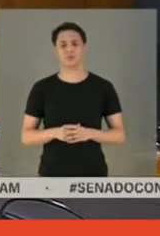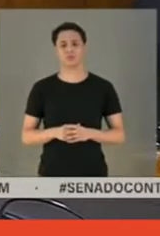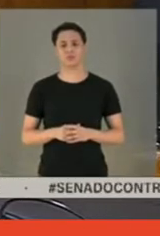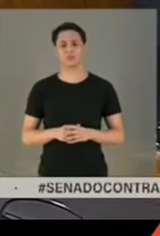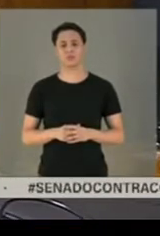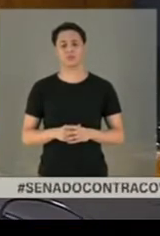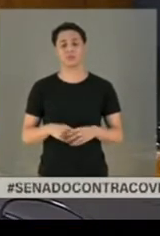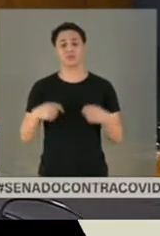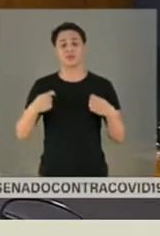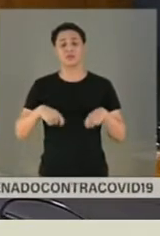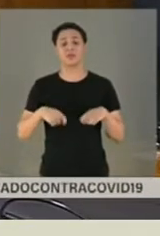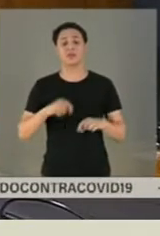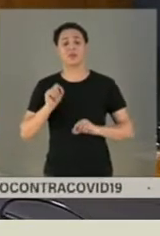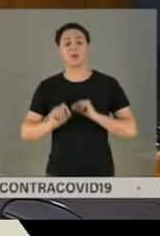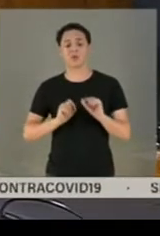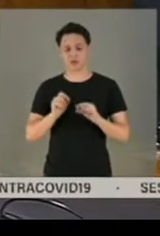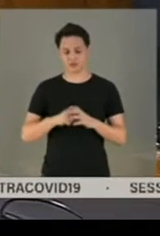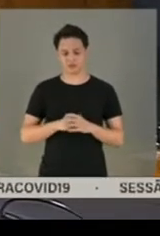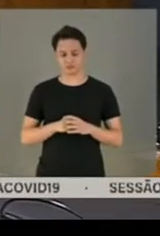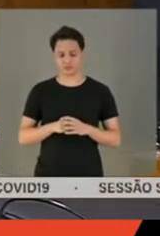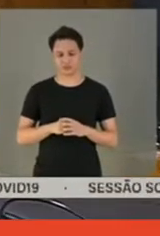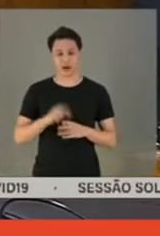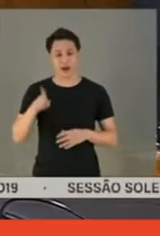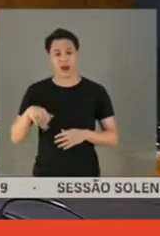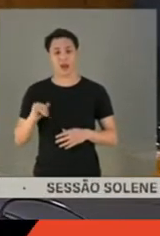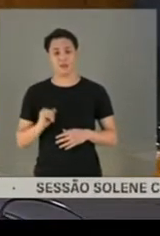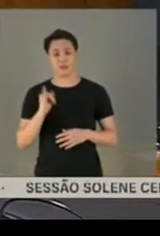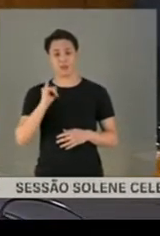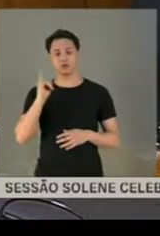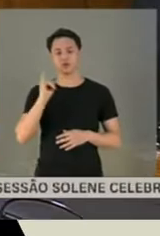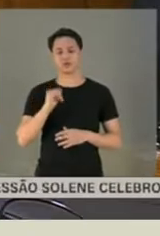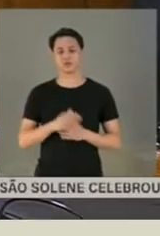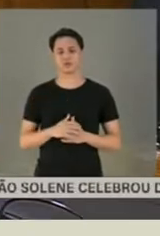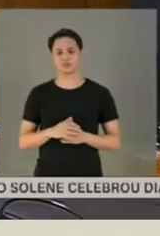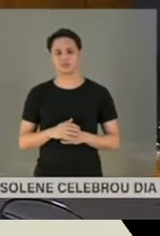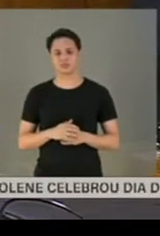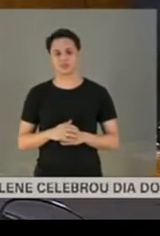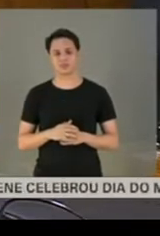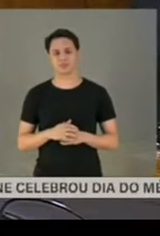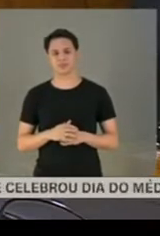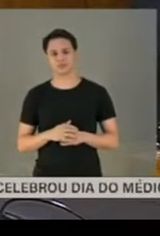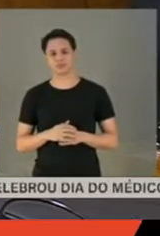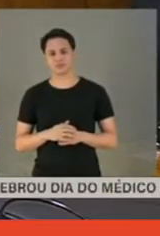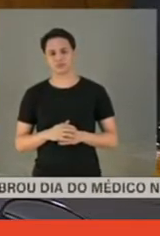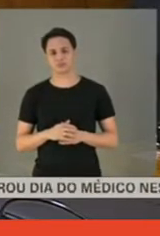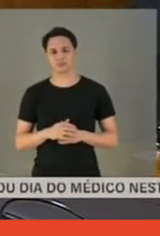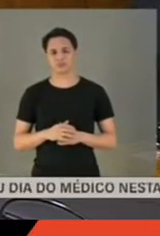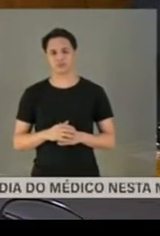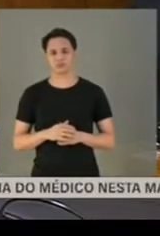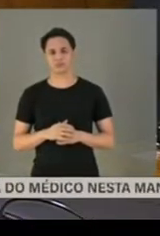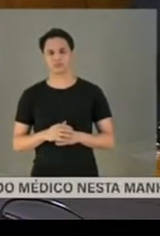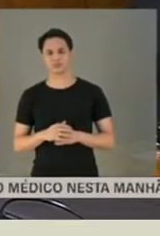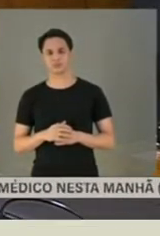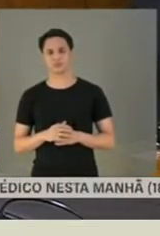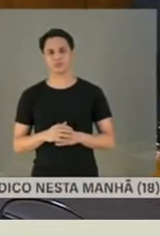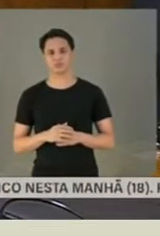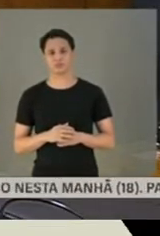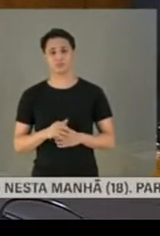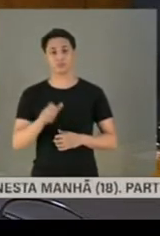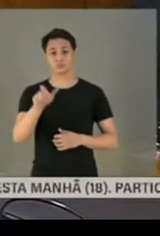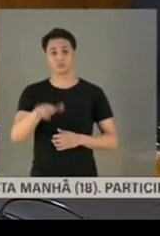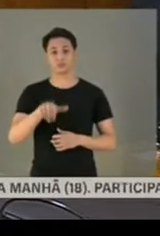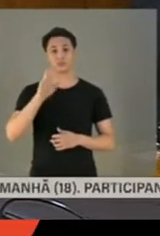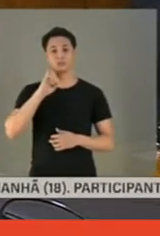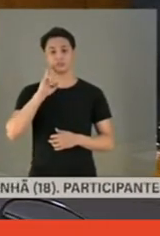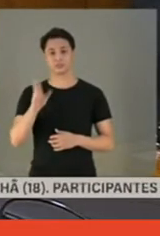de, é fundamental, e os senhores senadores e o Congresso Nacional